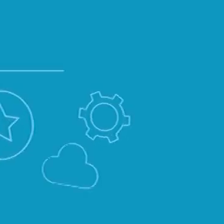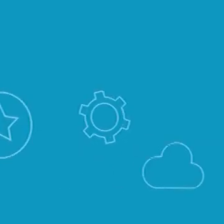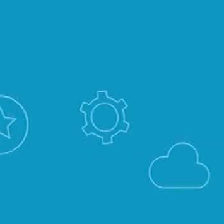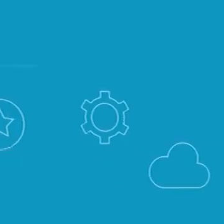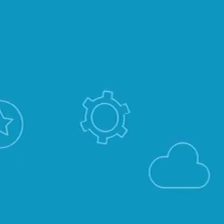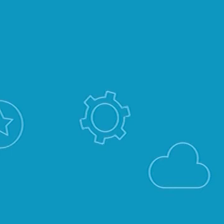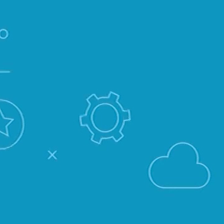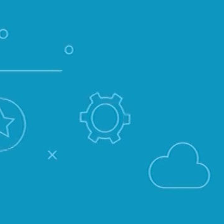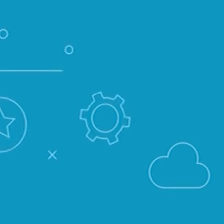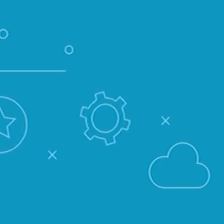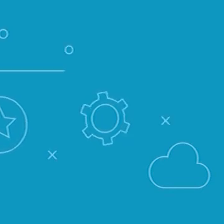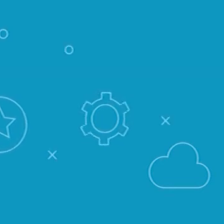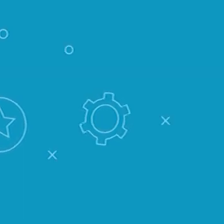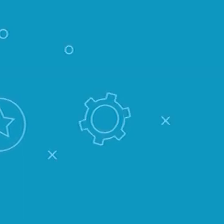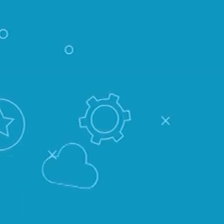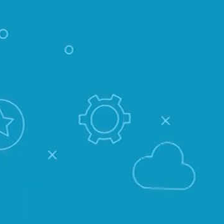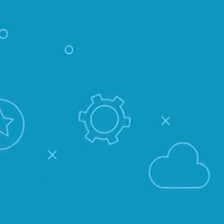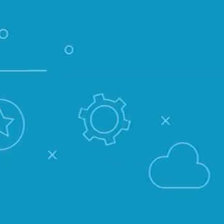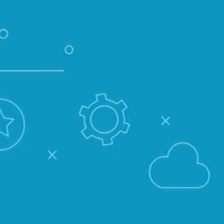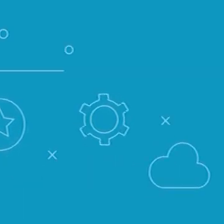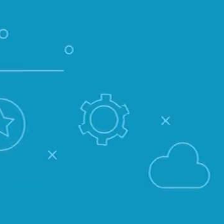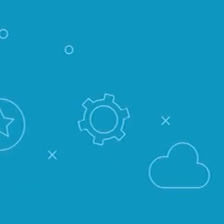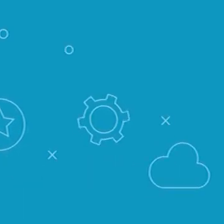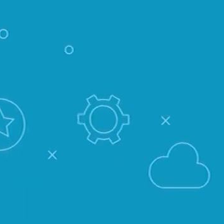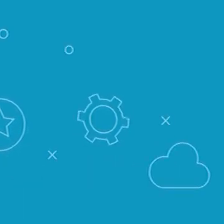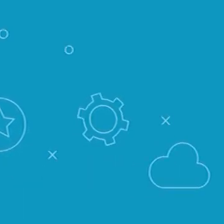tchau. Tchau.